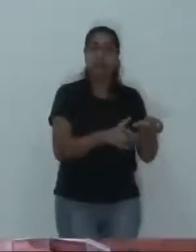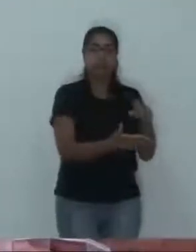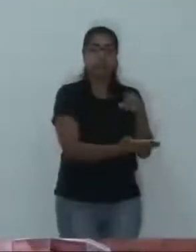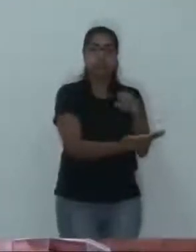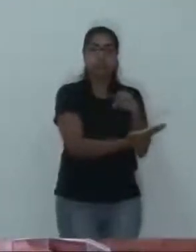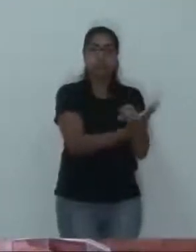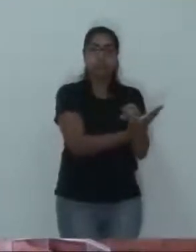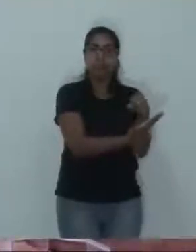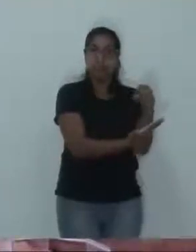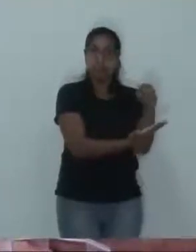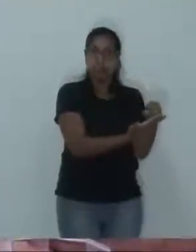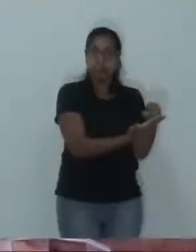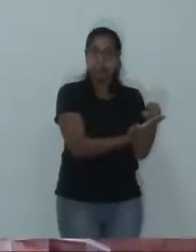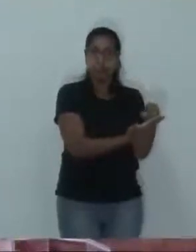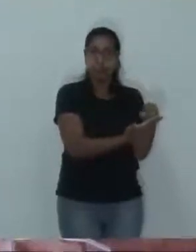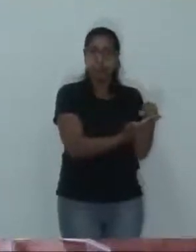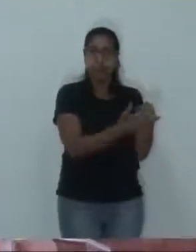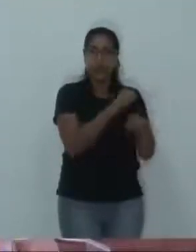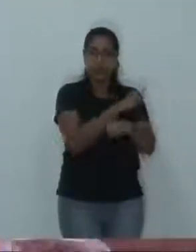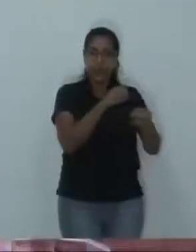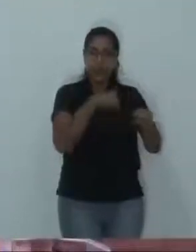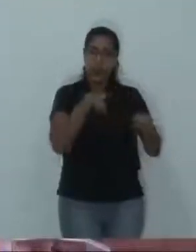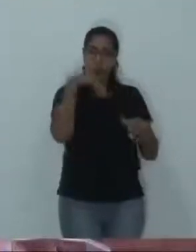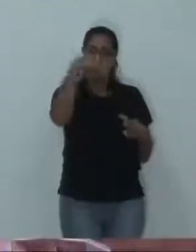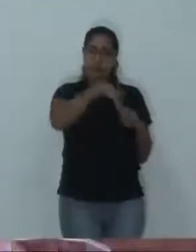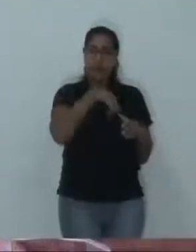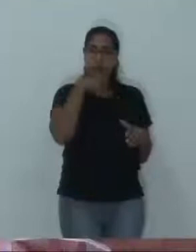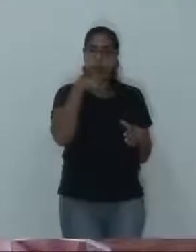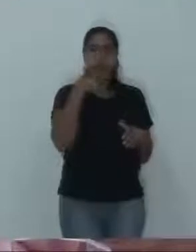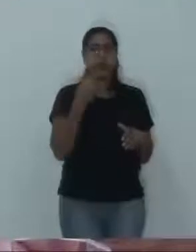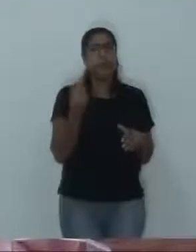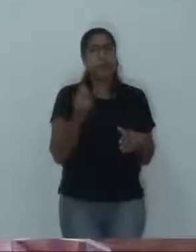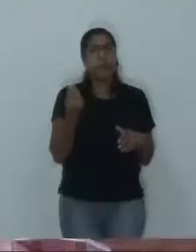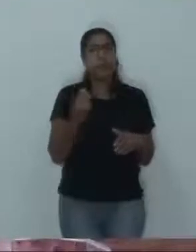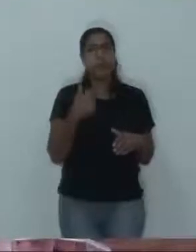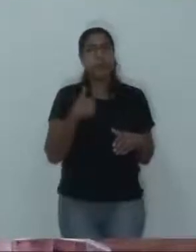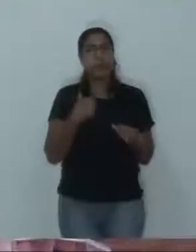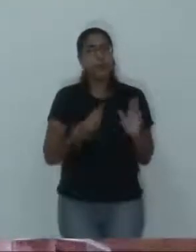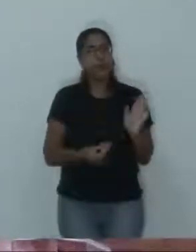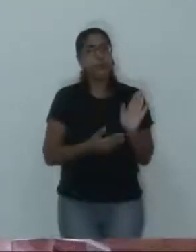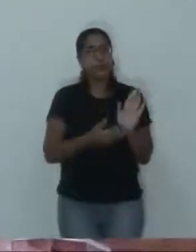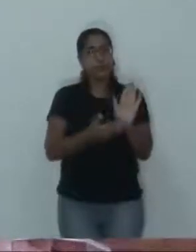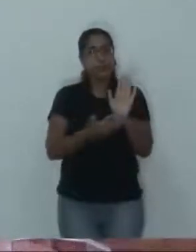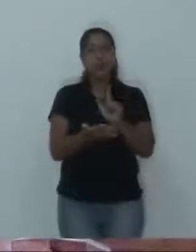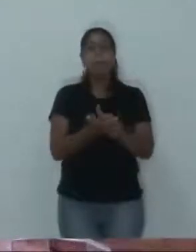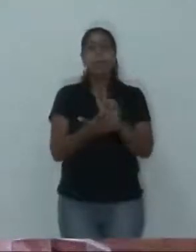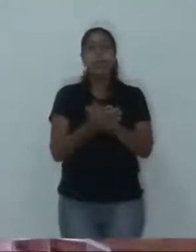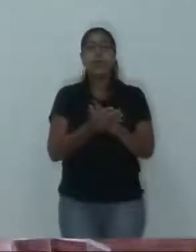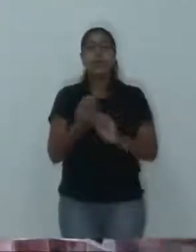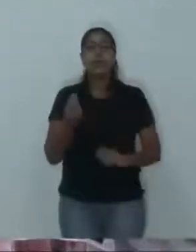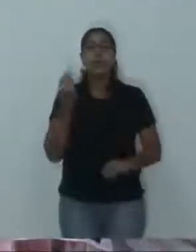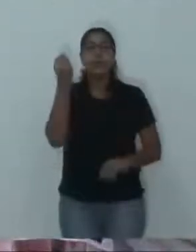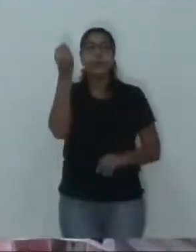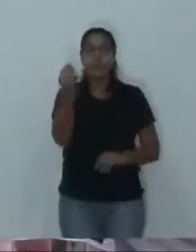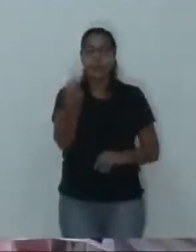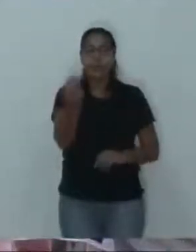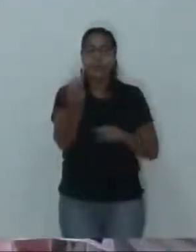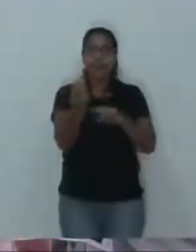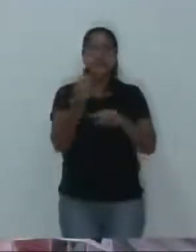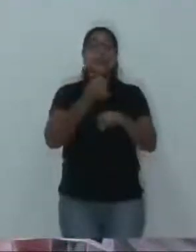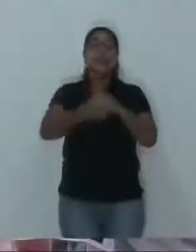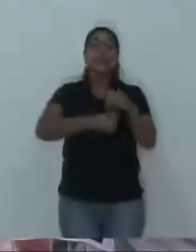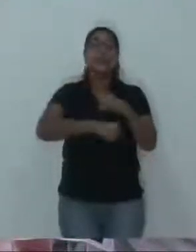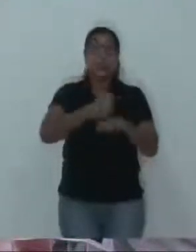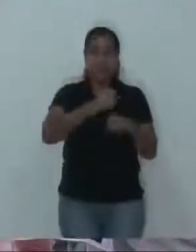que demonstra para fazer isso daí? aí eu tenho aqui a conta de 2017. Conta de 2017. Ele falou que é